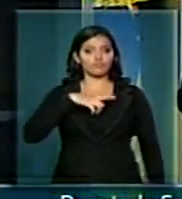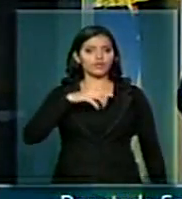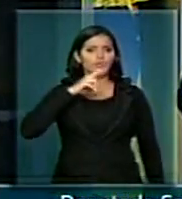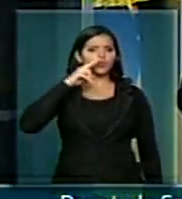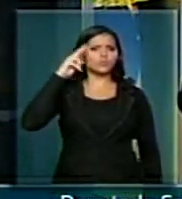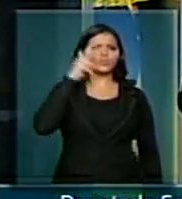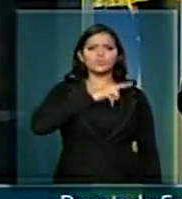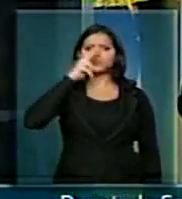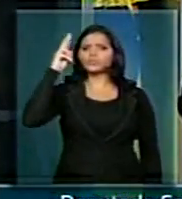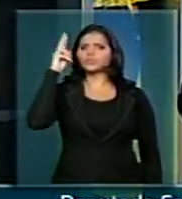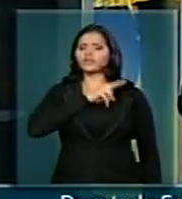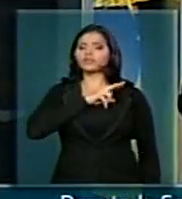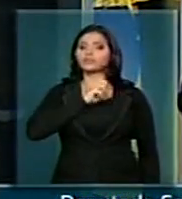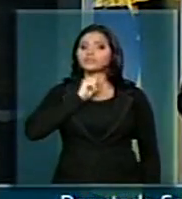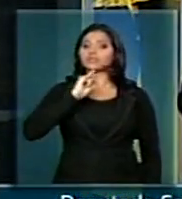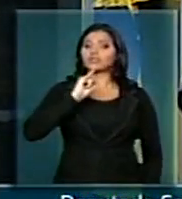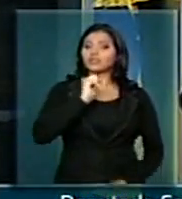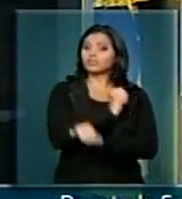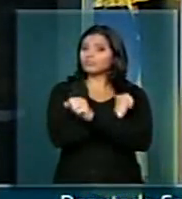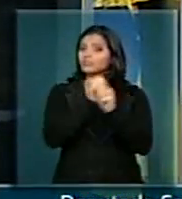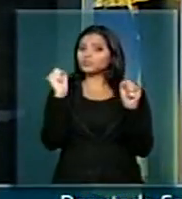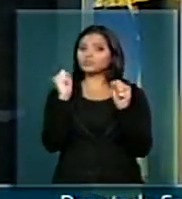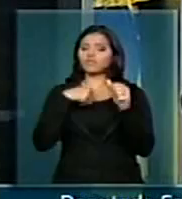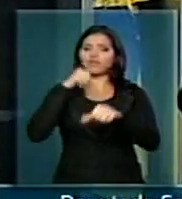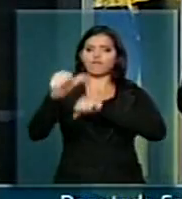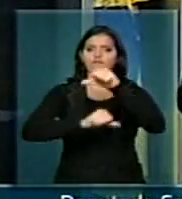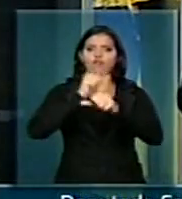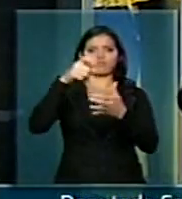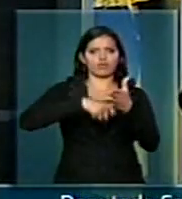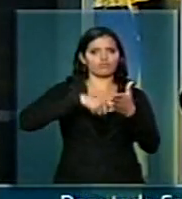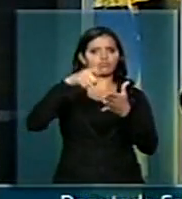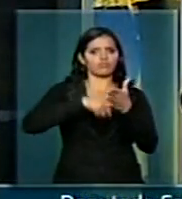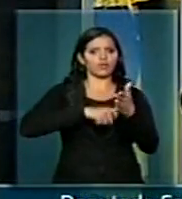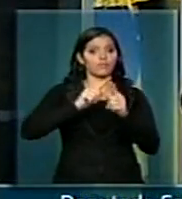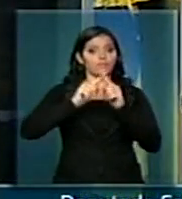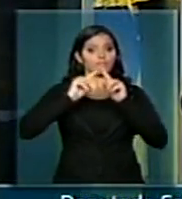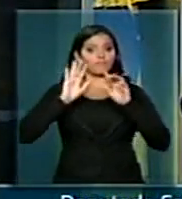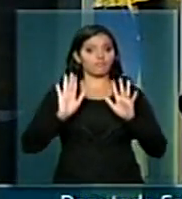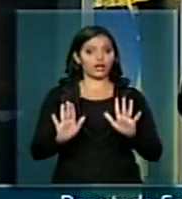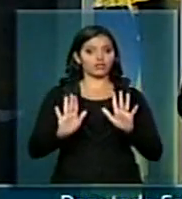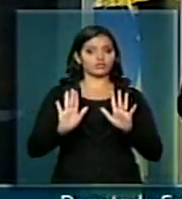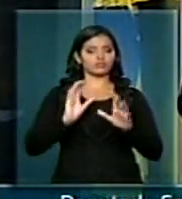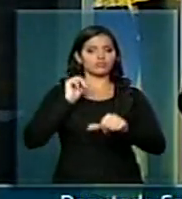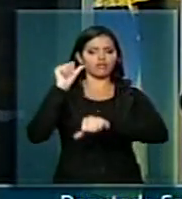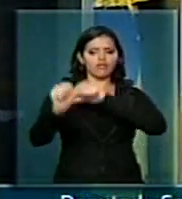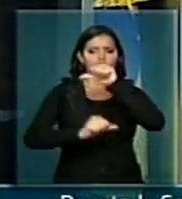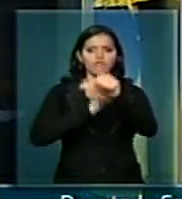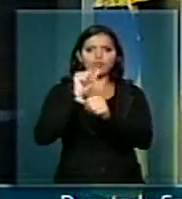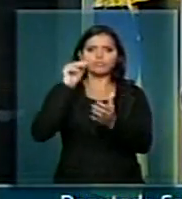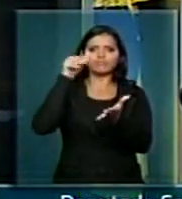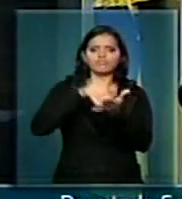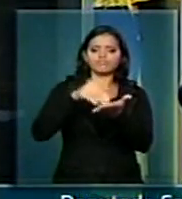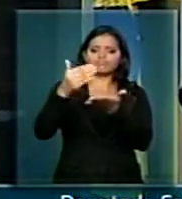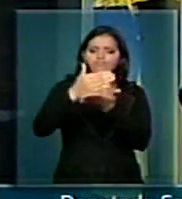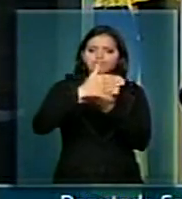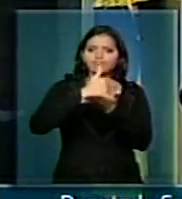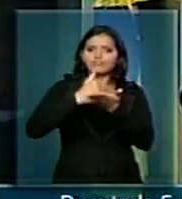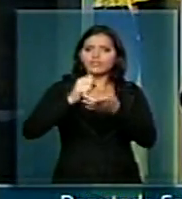urgente, se não for possível uma reforma tributária, mas uma reforma mínimo fatiada,